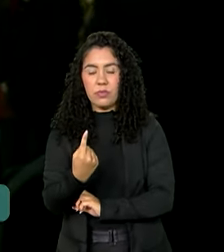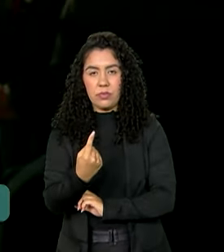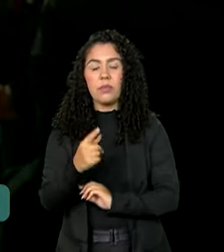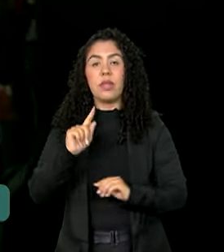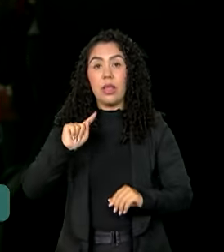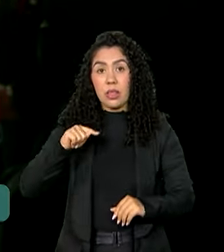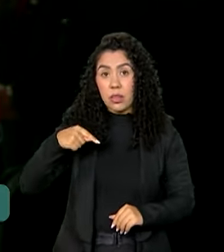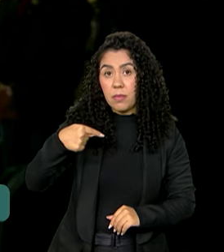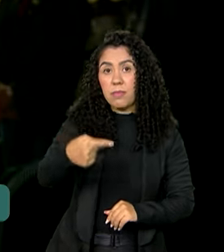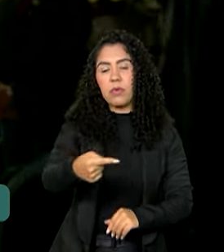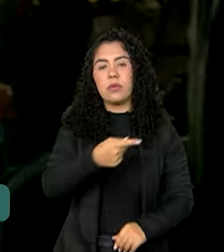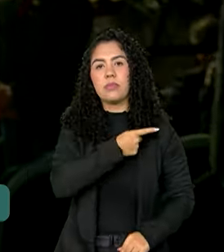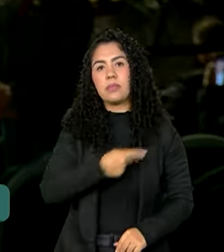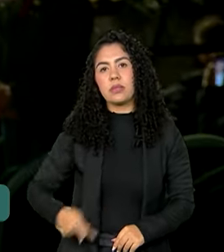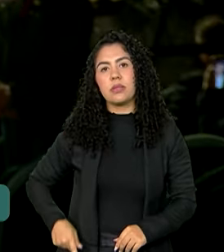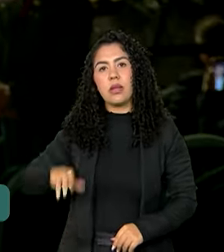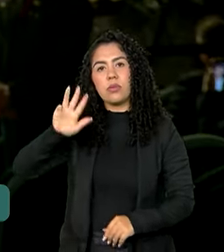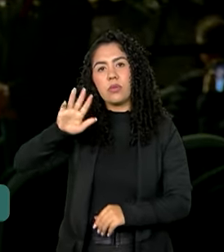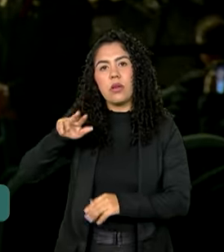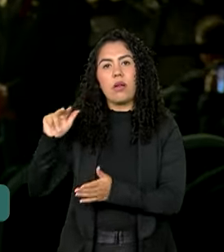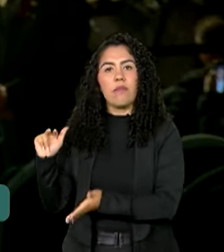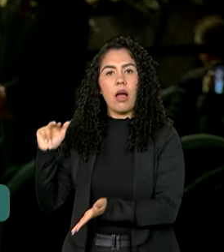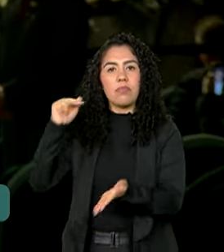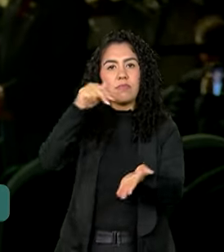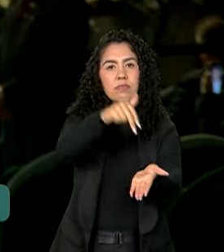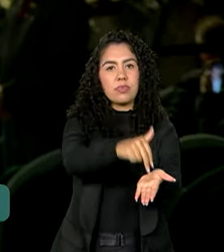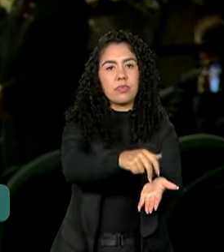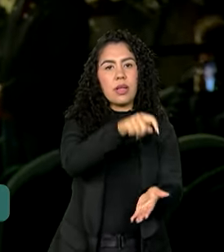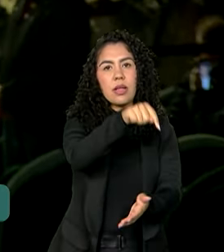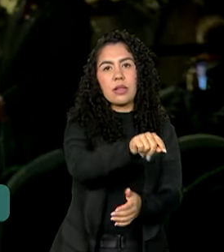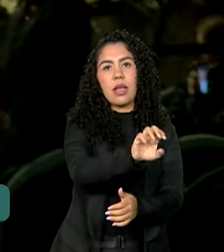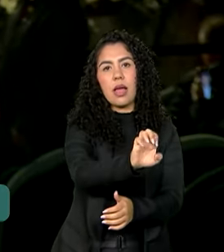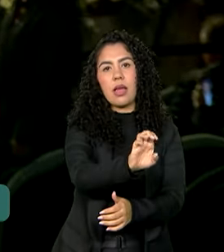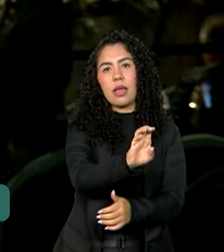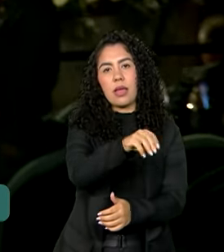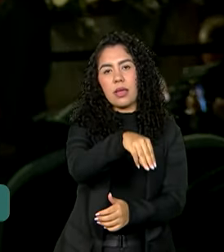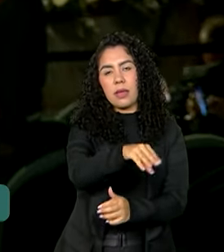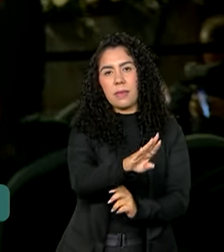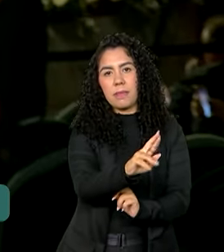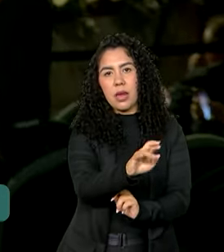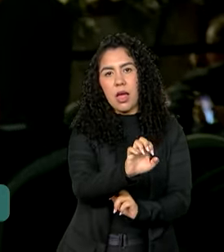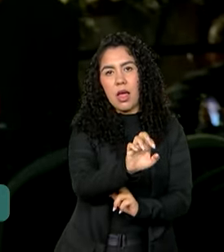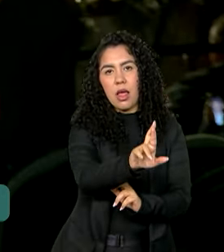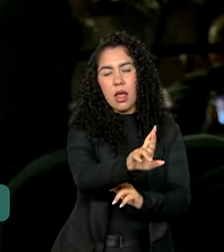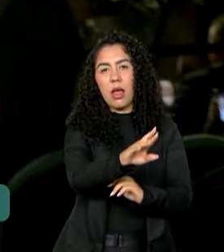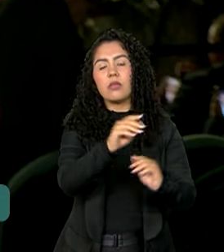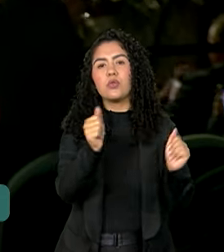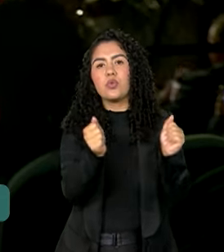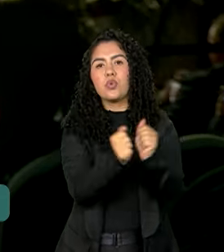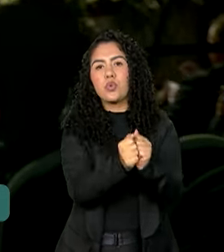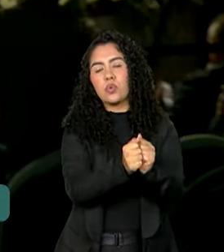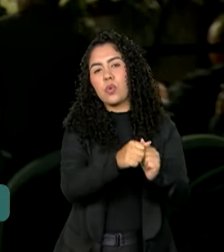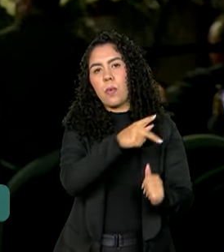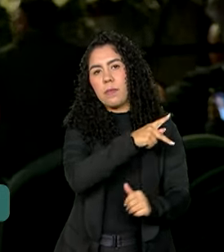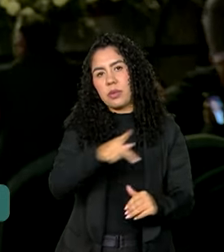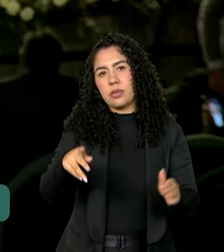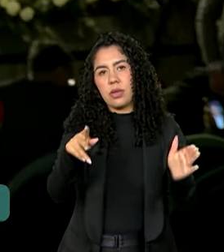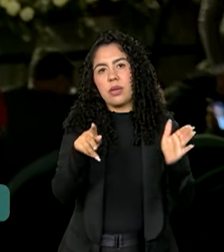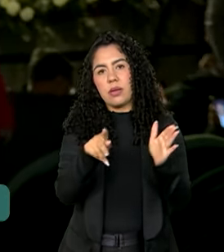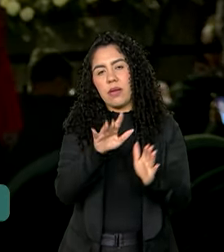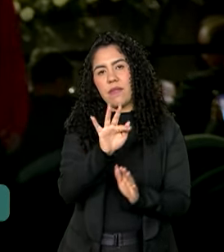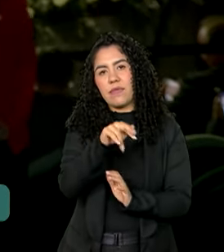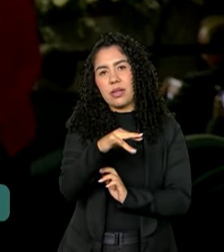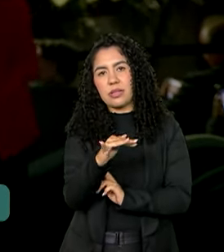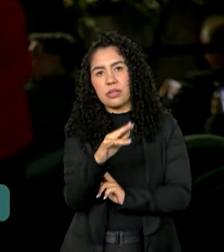ele vai para o Hangar da Embraer, onde se reúne com o diretor da empresa, Francisco Gomes Neto, e lá mesmo, no Hangar